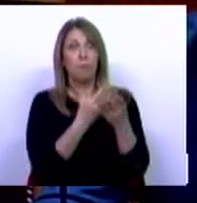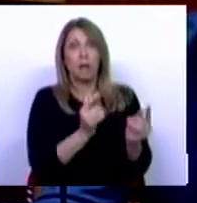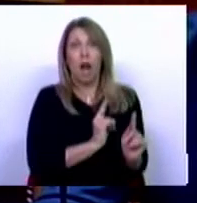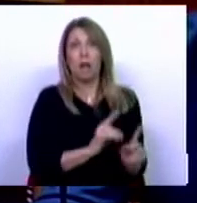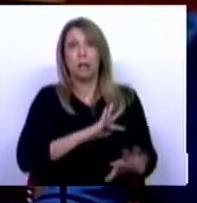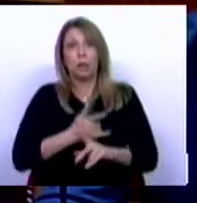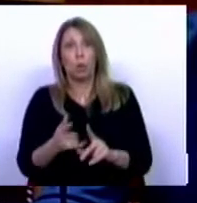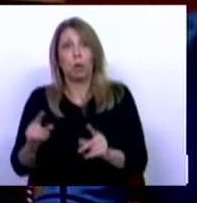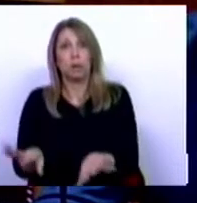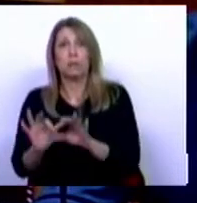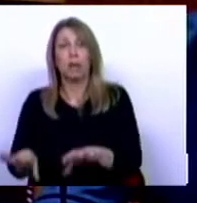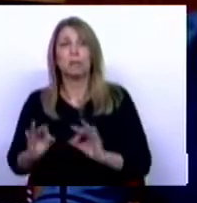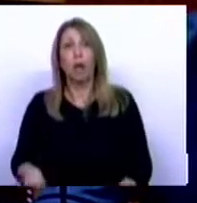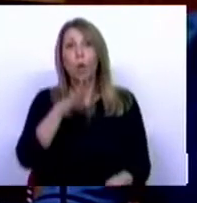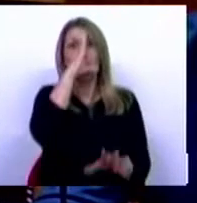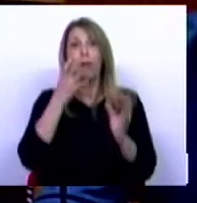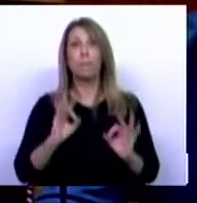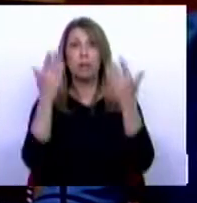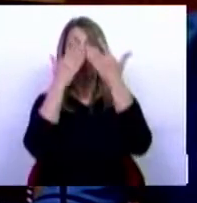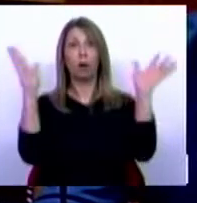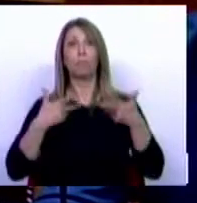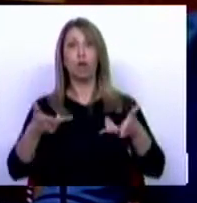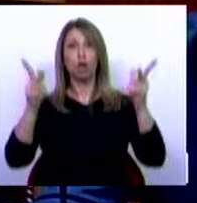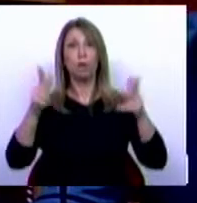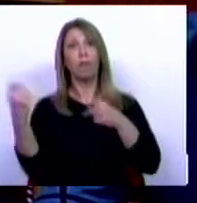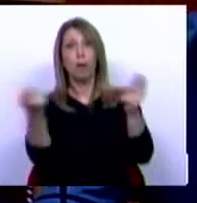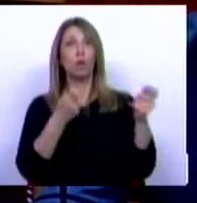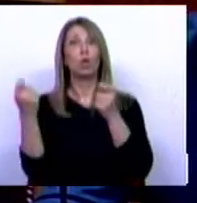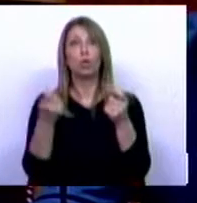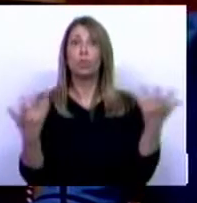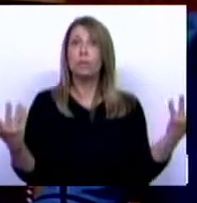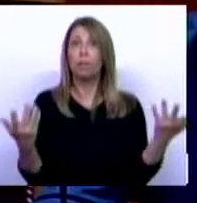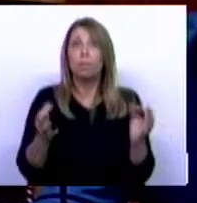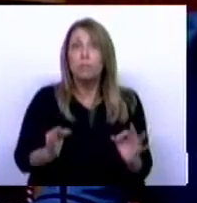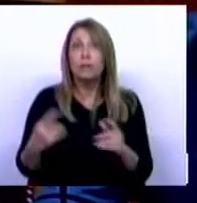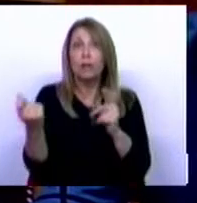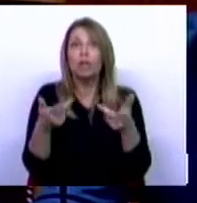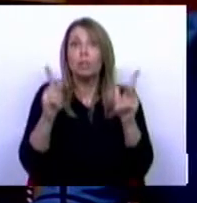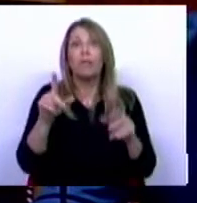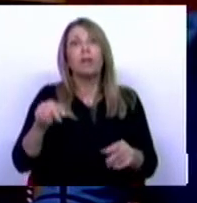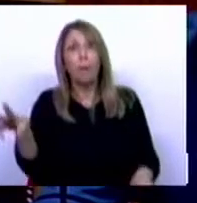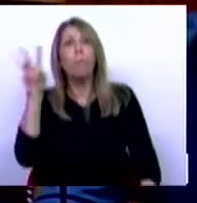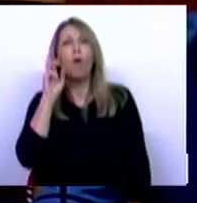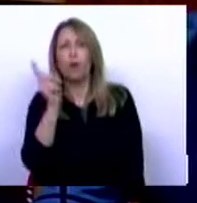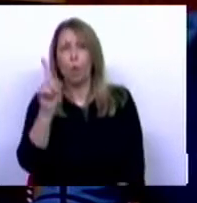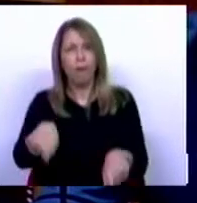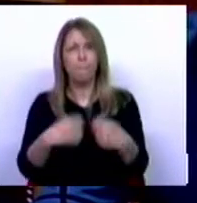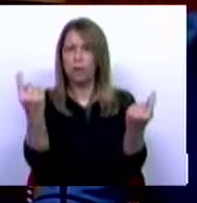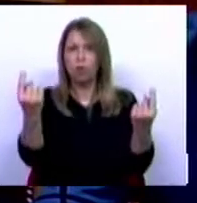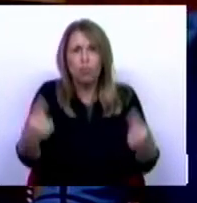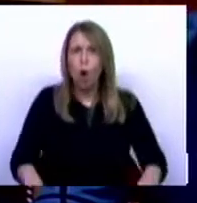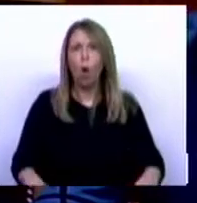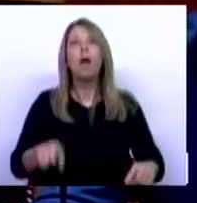Governo tem que estar democraticamente disponível para essa discussão e tem que estar disponível também para ouvir, não apenas os partidos, mas também os parceiros sociais